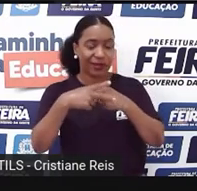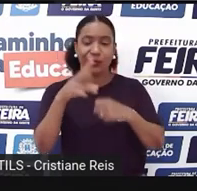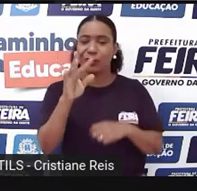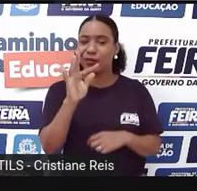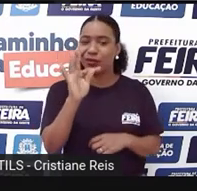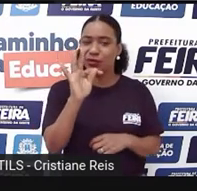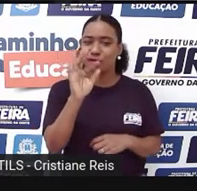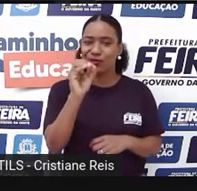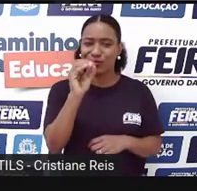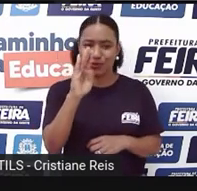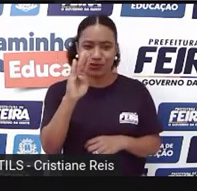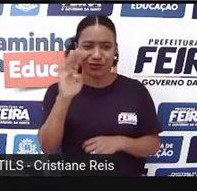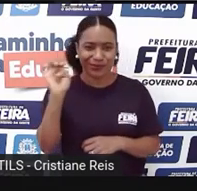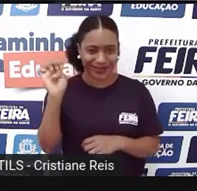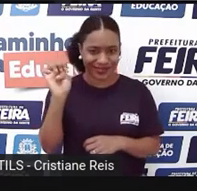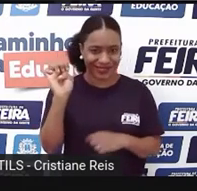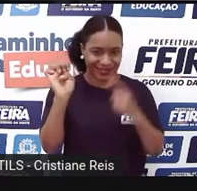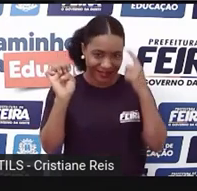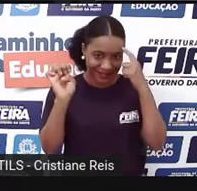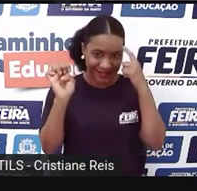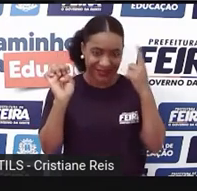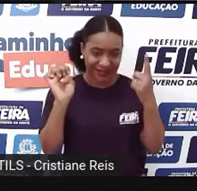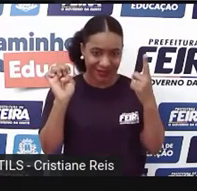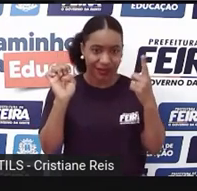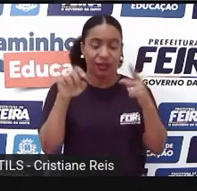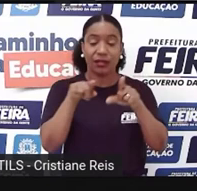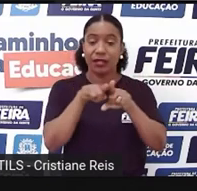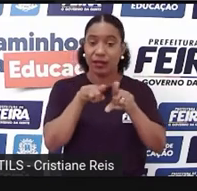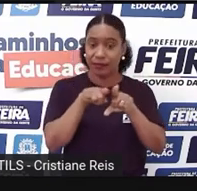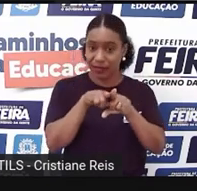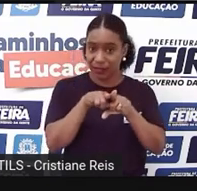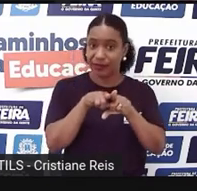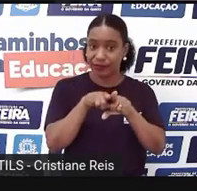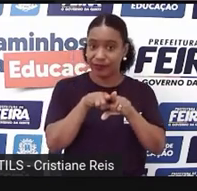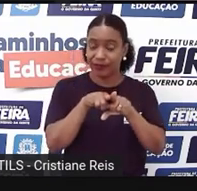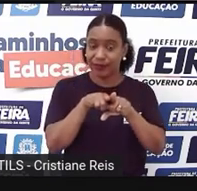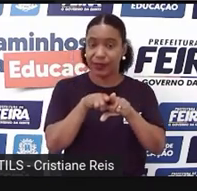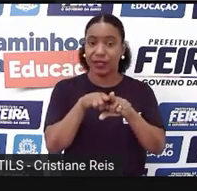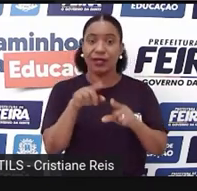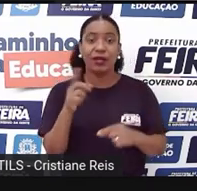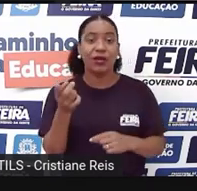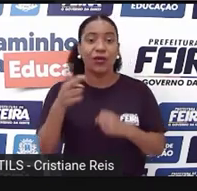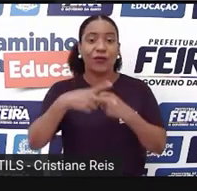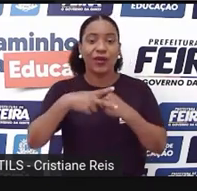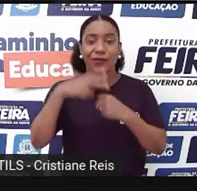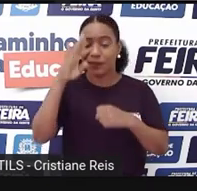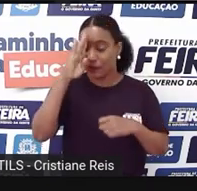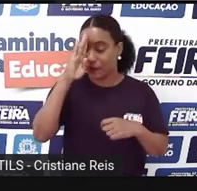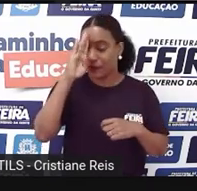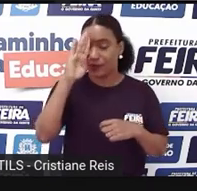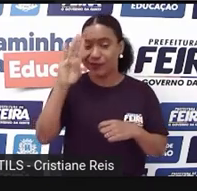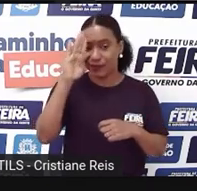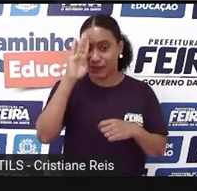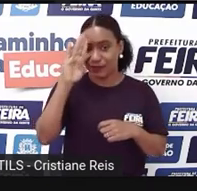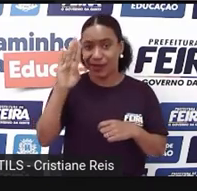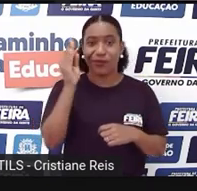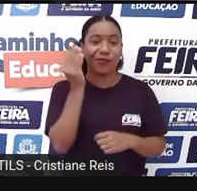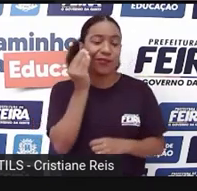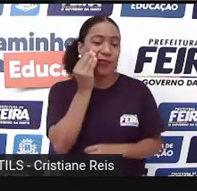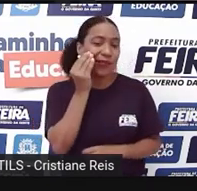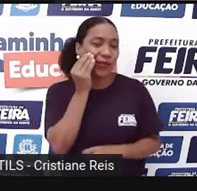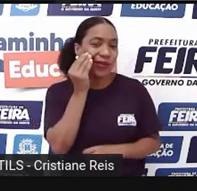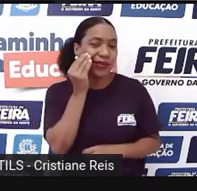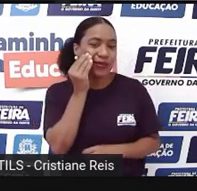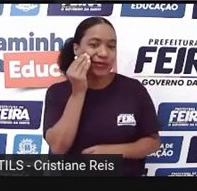Logo depois Nós temos O verbo principal Que externa a ação Praticada pelo sujeito